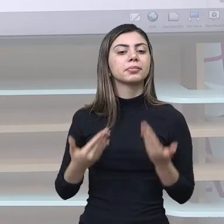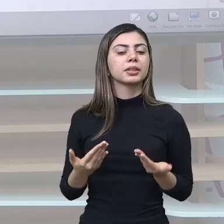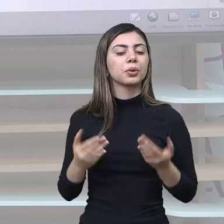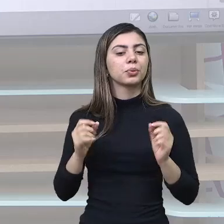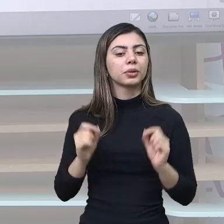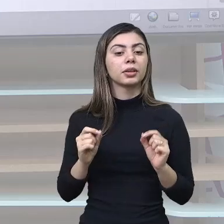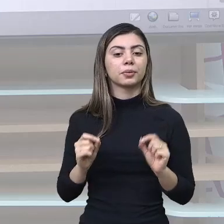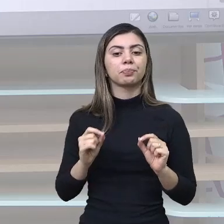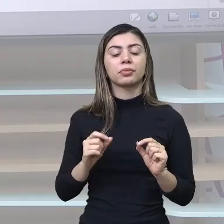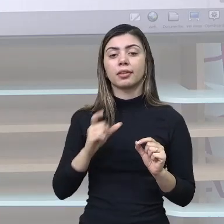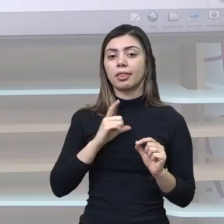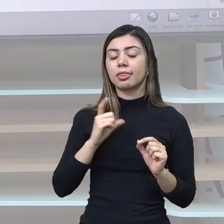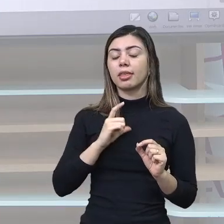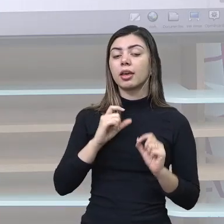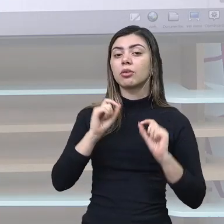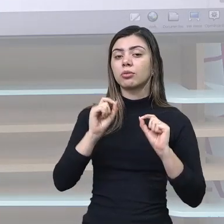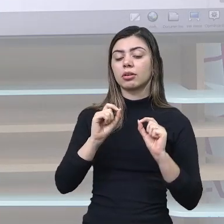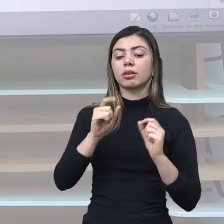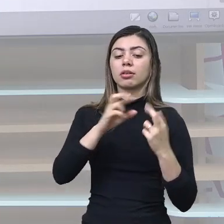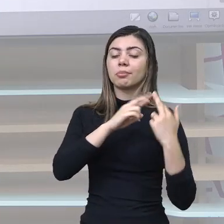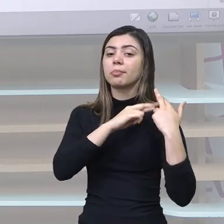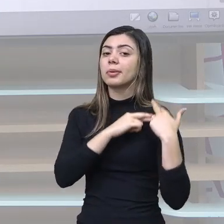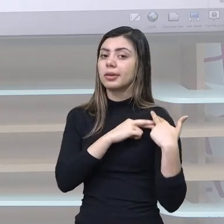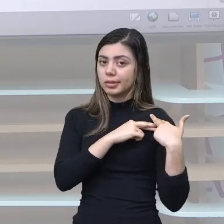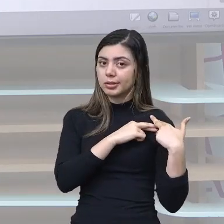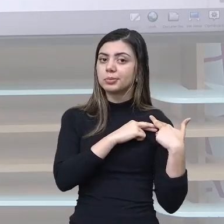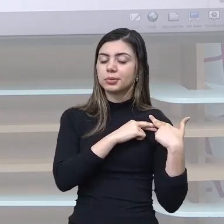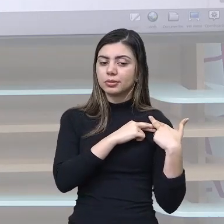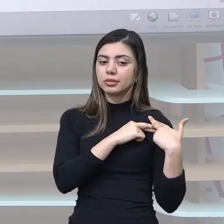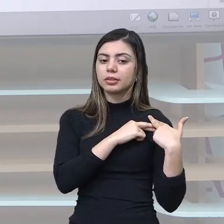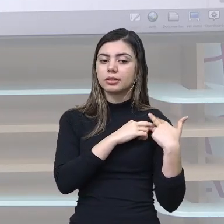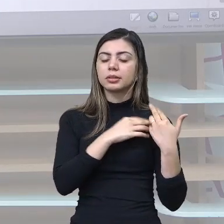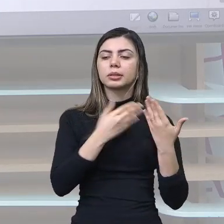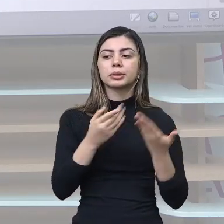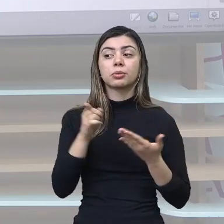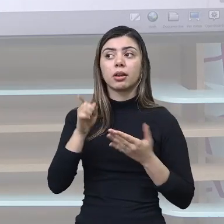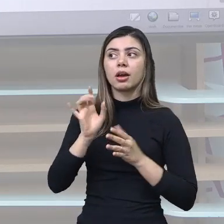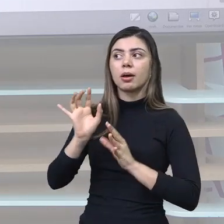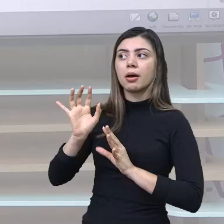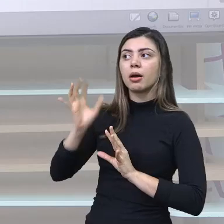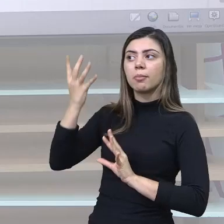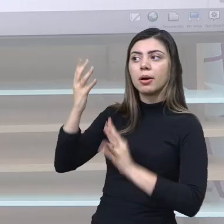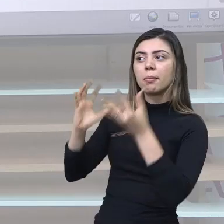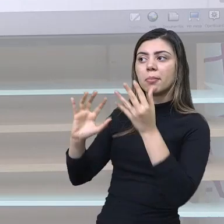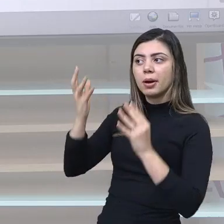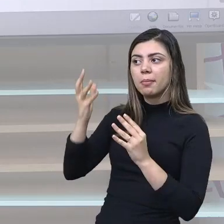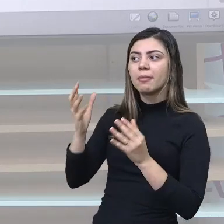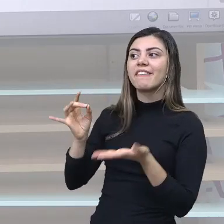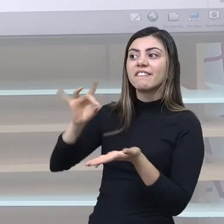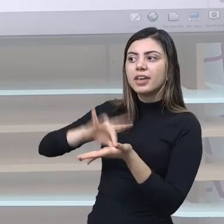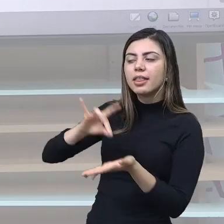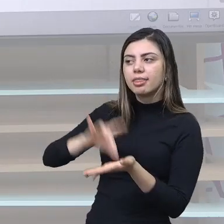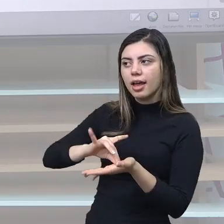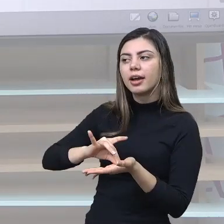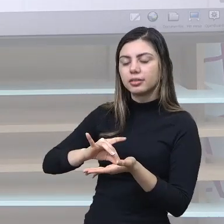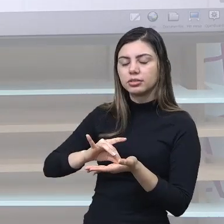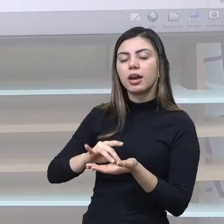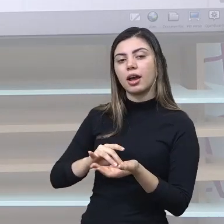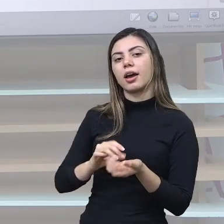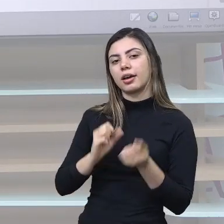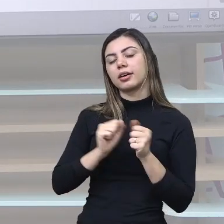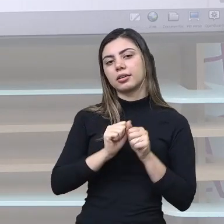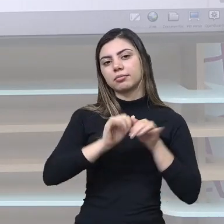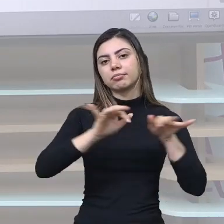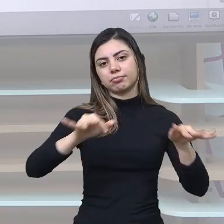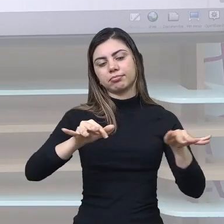com essa responsabilidade que esses fatos sejam verídicos. Esses